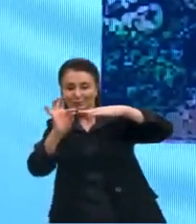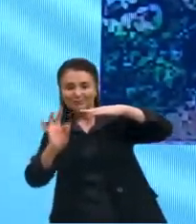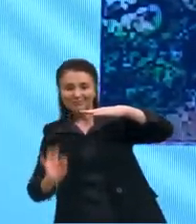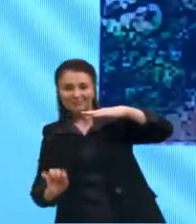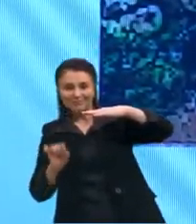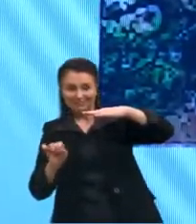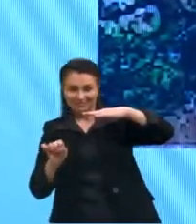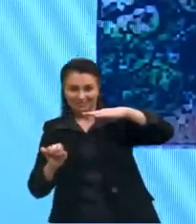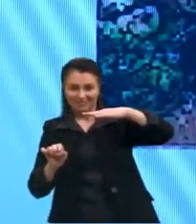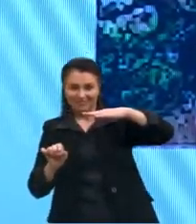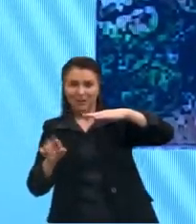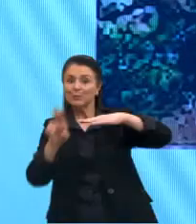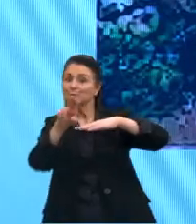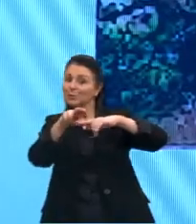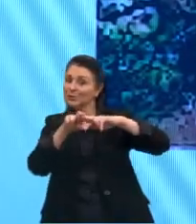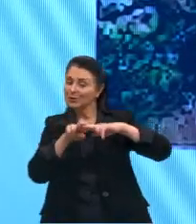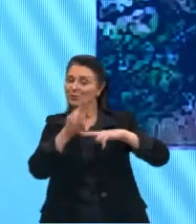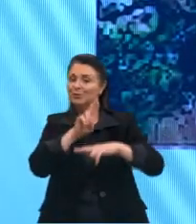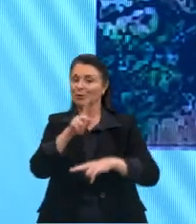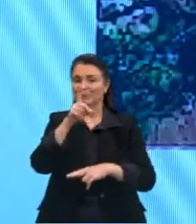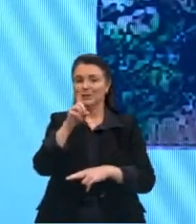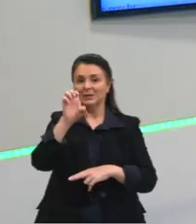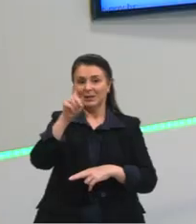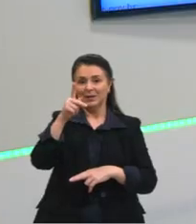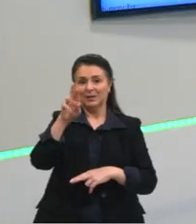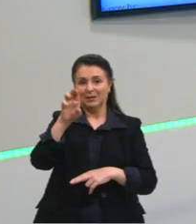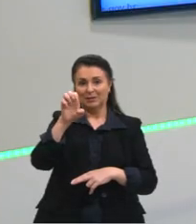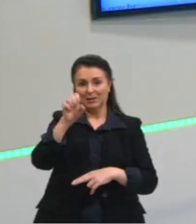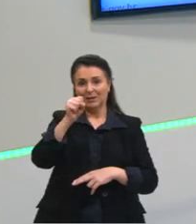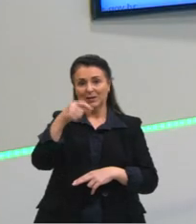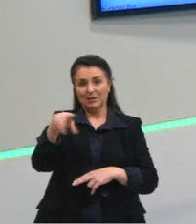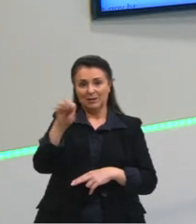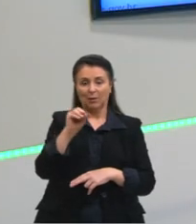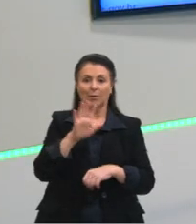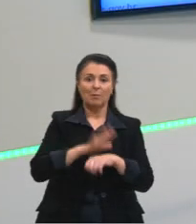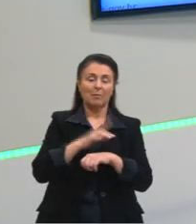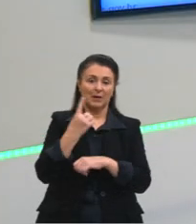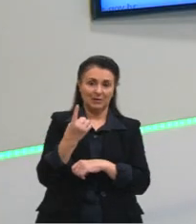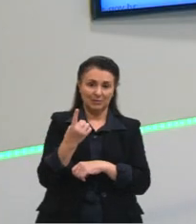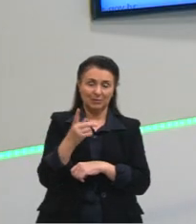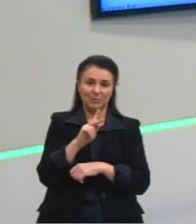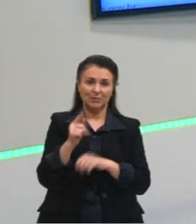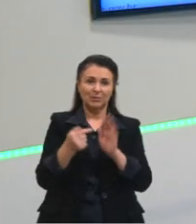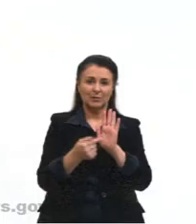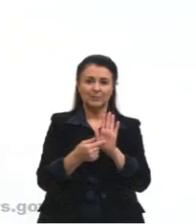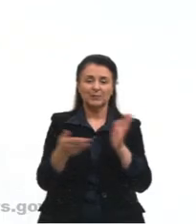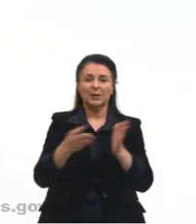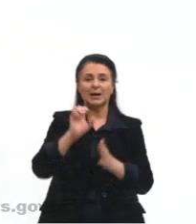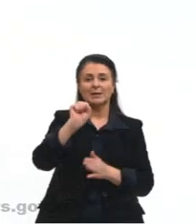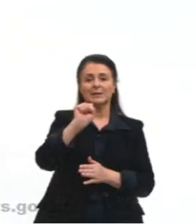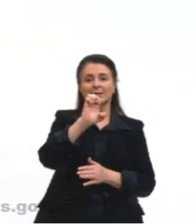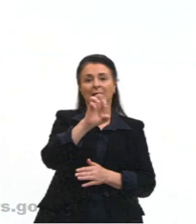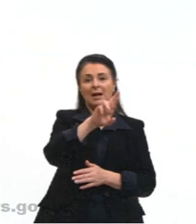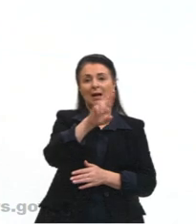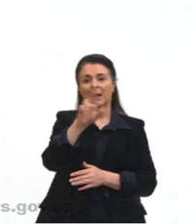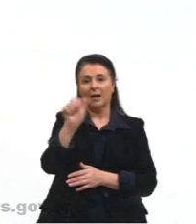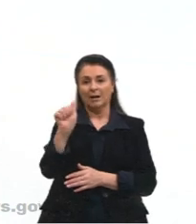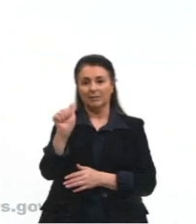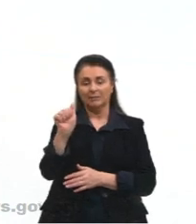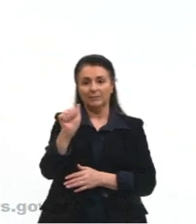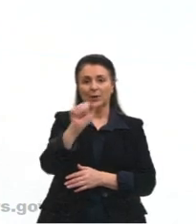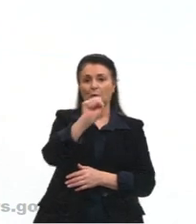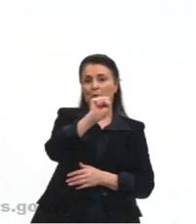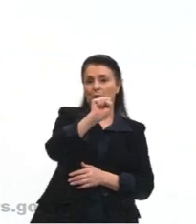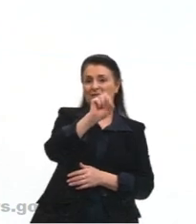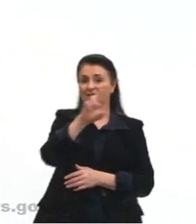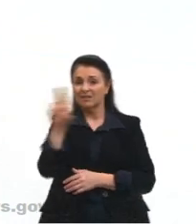depressão, tá, gurizada? Vamos passar mais um aqui? Serras e escarpos. Serra, então, é um termo